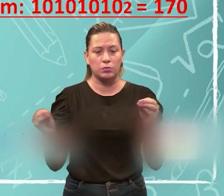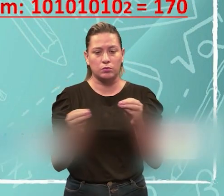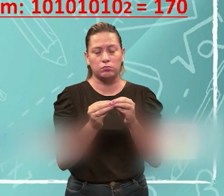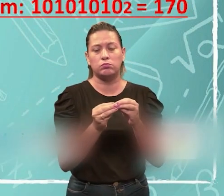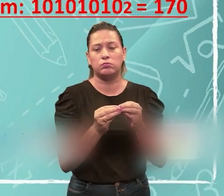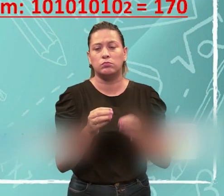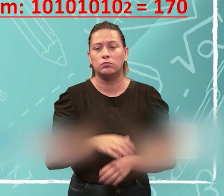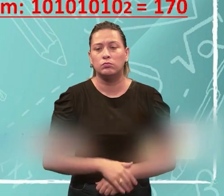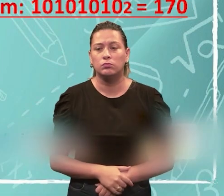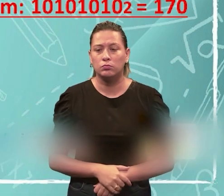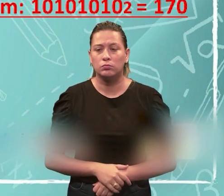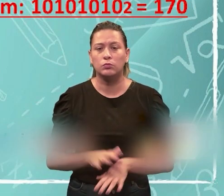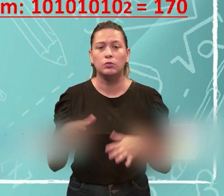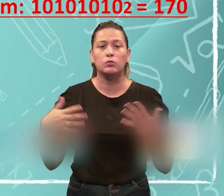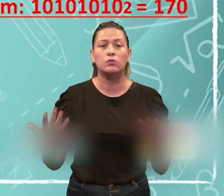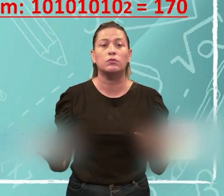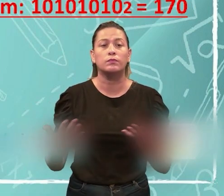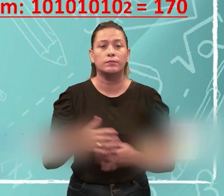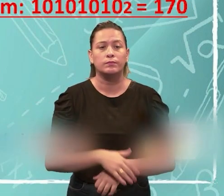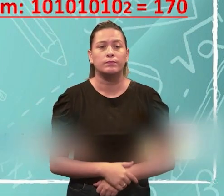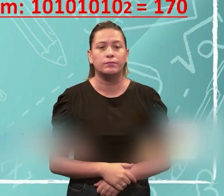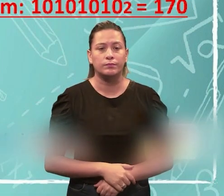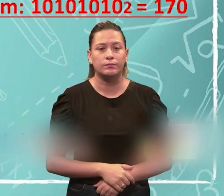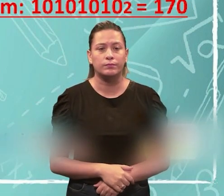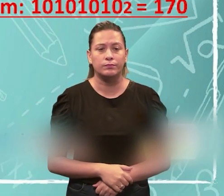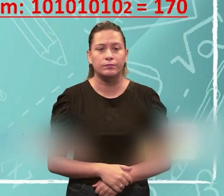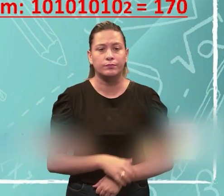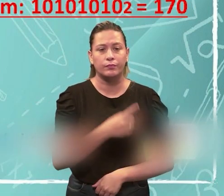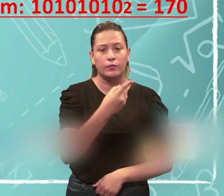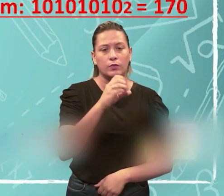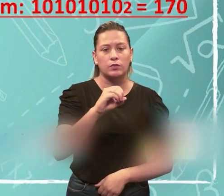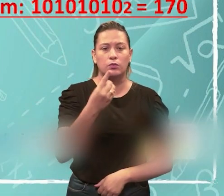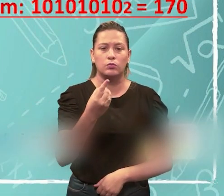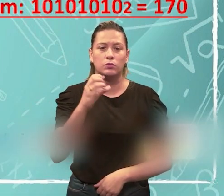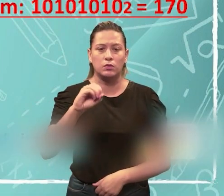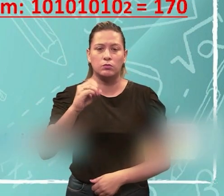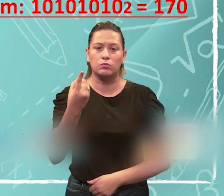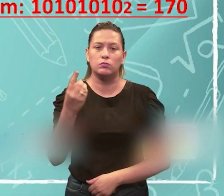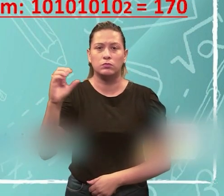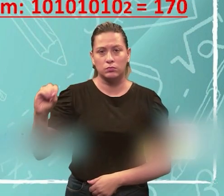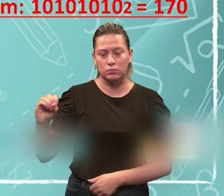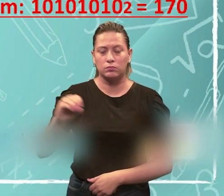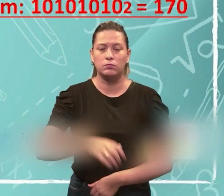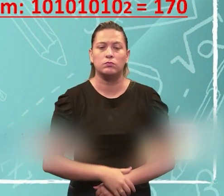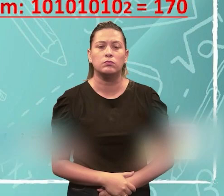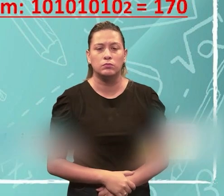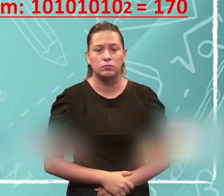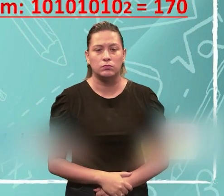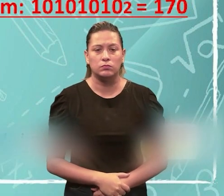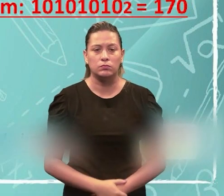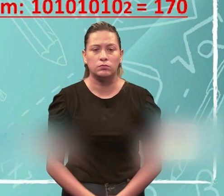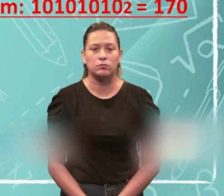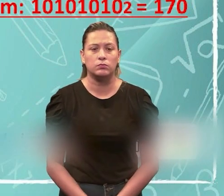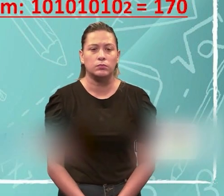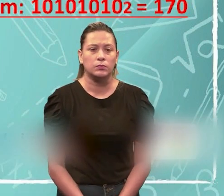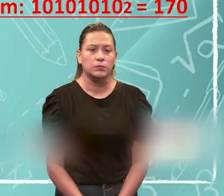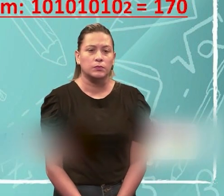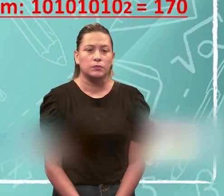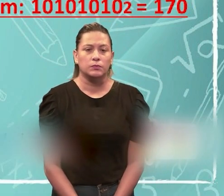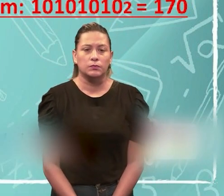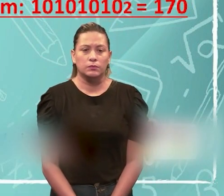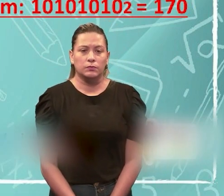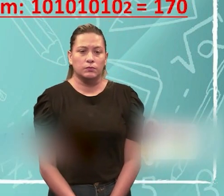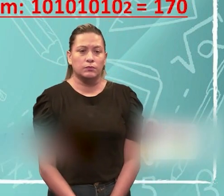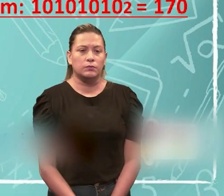qual foi o número que fechou aqui? É, 0, 1, 0, 1, 0, 1, 0,